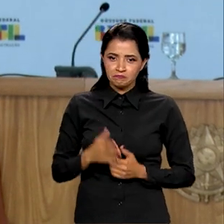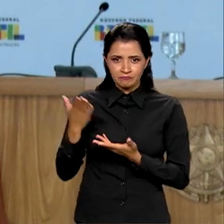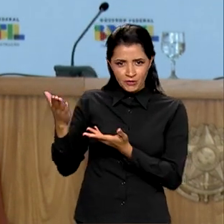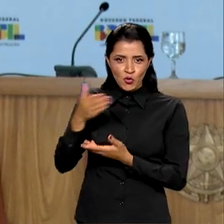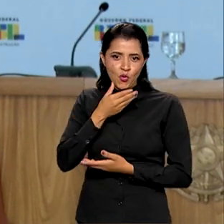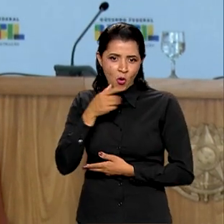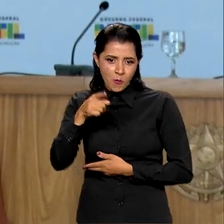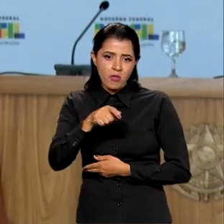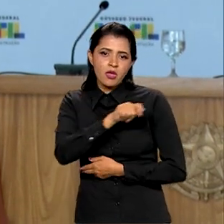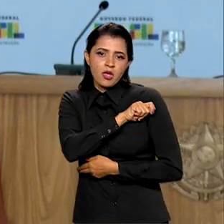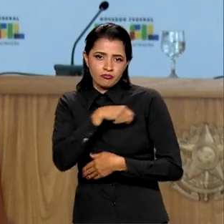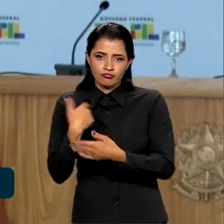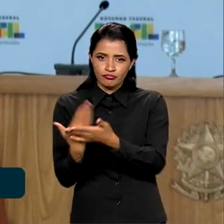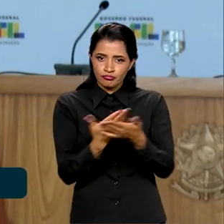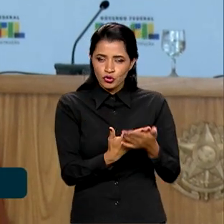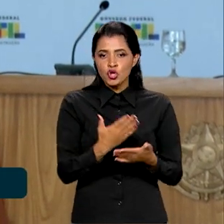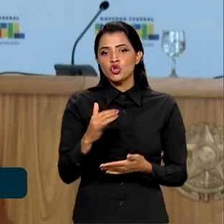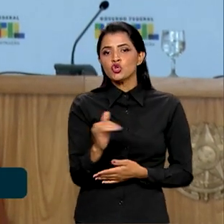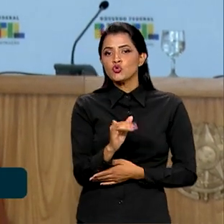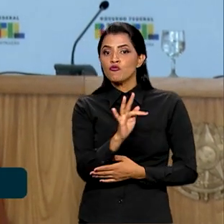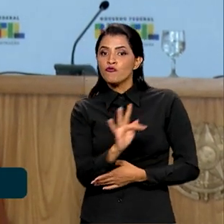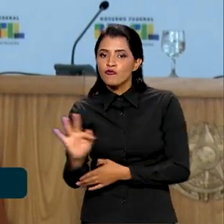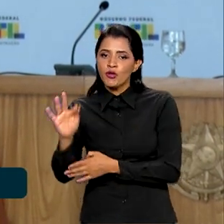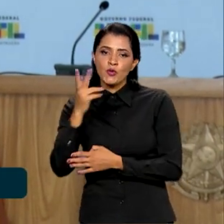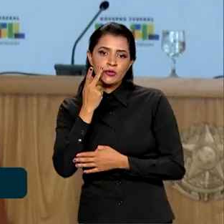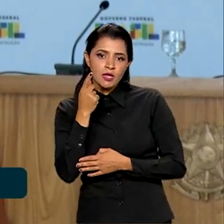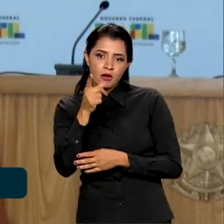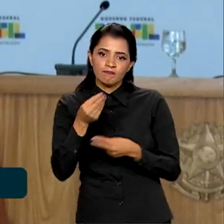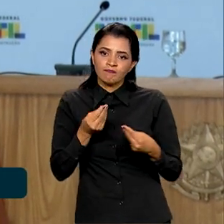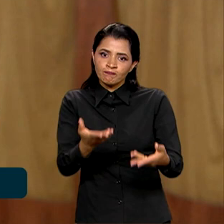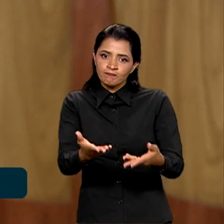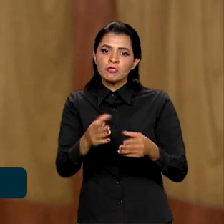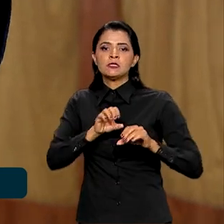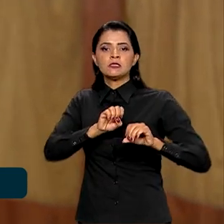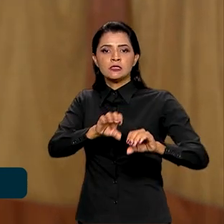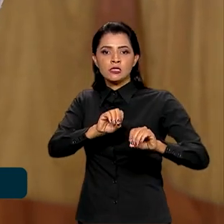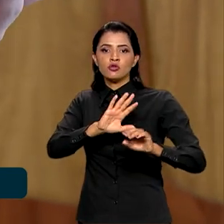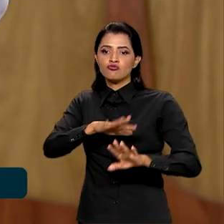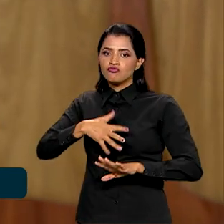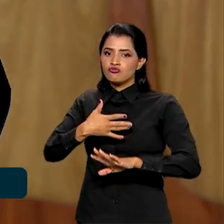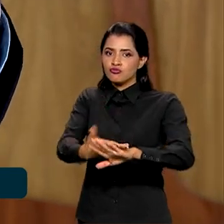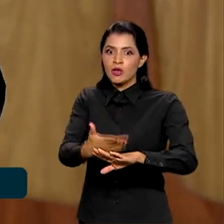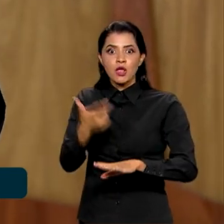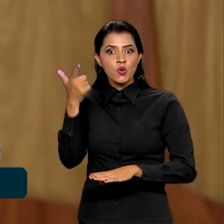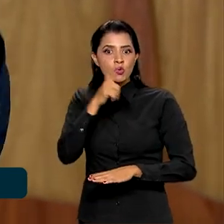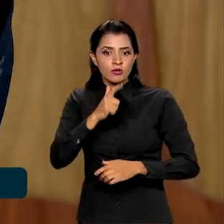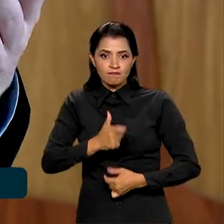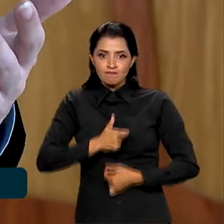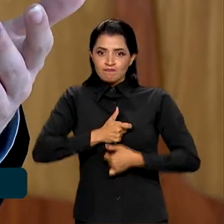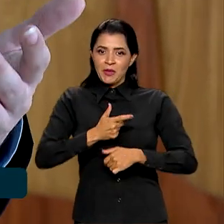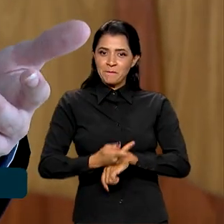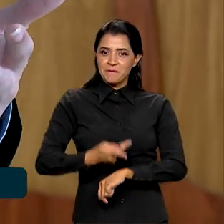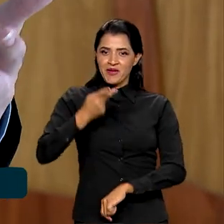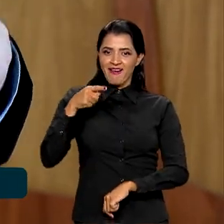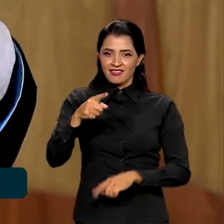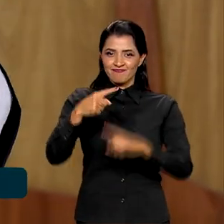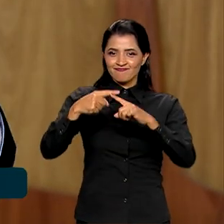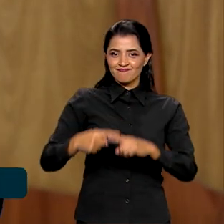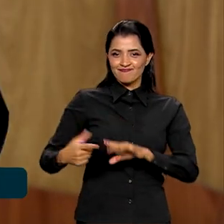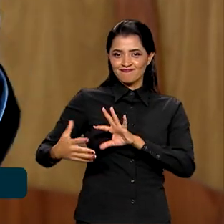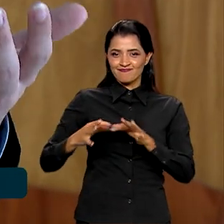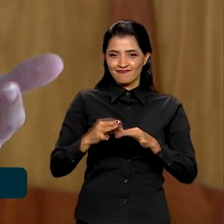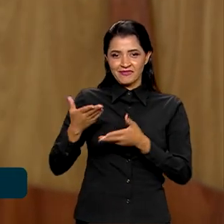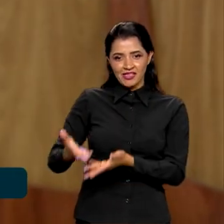é aluno do Instituto Federal do Ceará, que oferece ensino integral. Ele ganhou medalha de prata no Torneio Internacional de